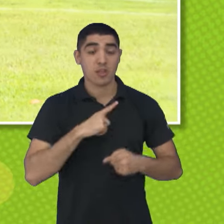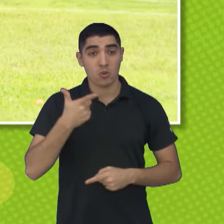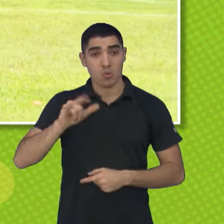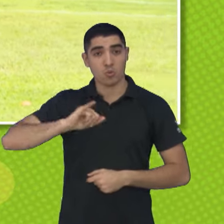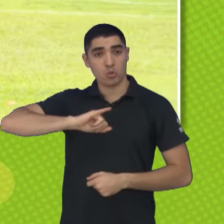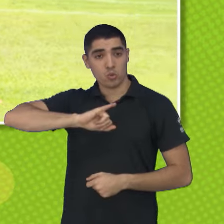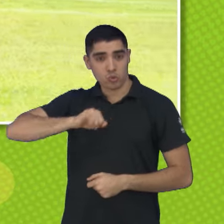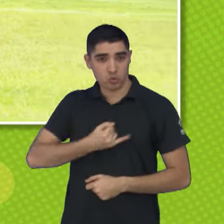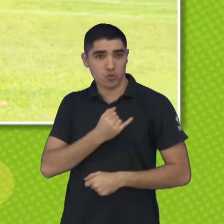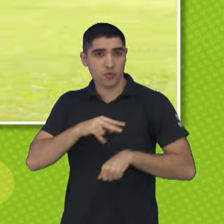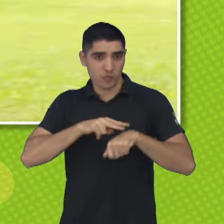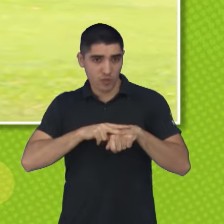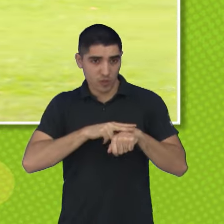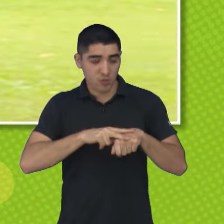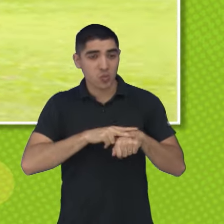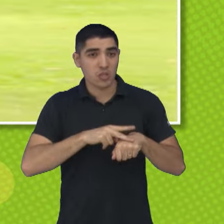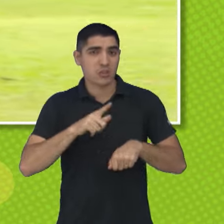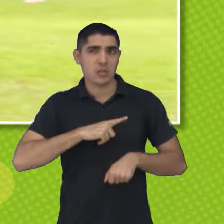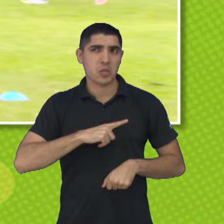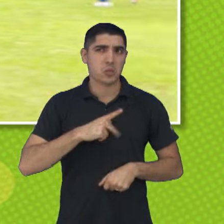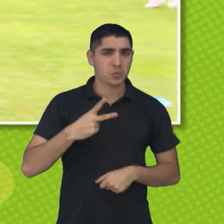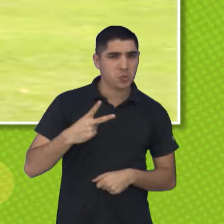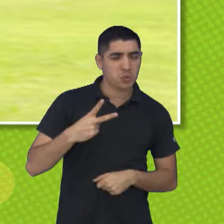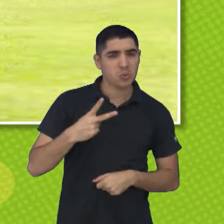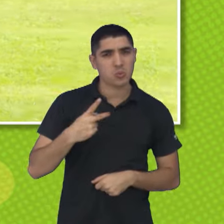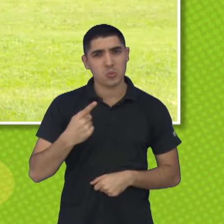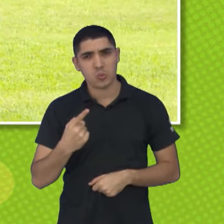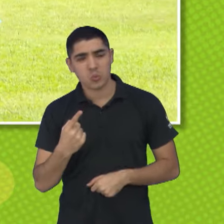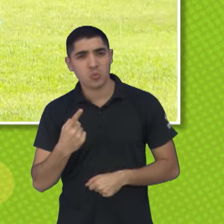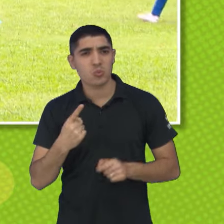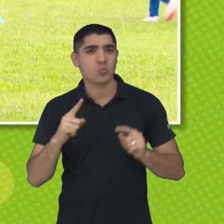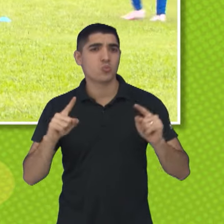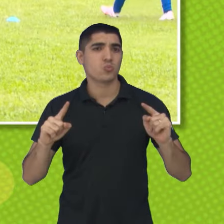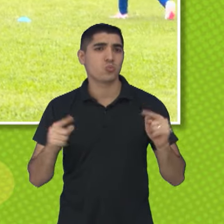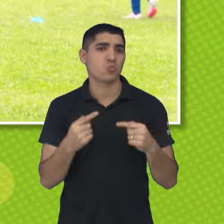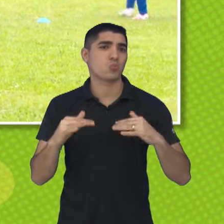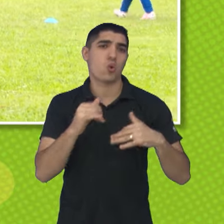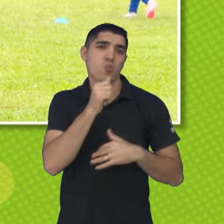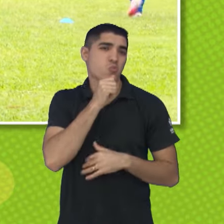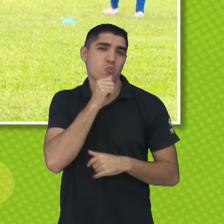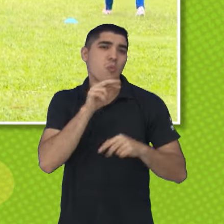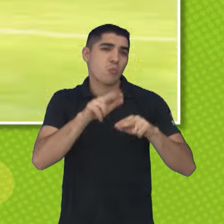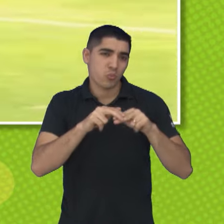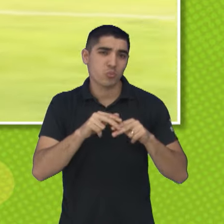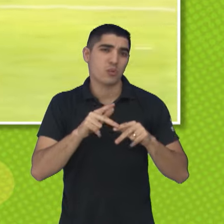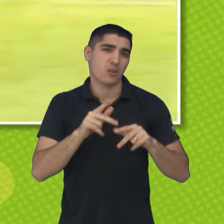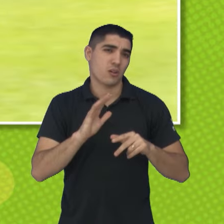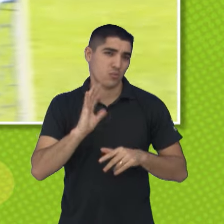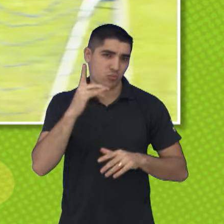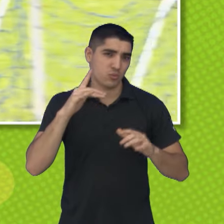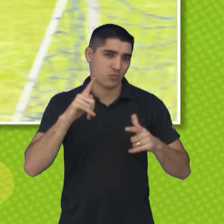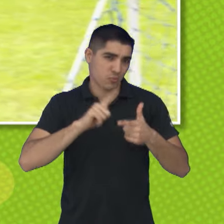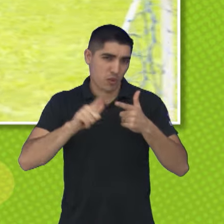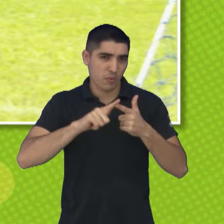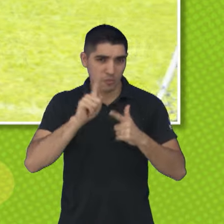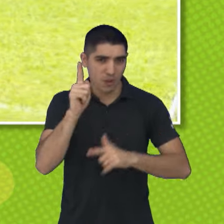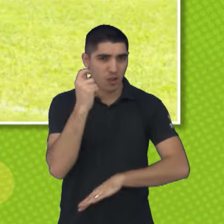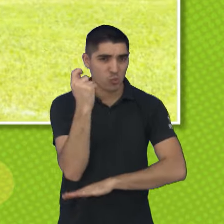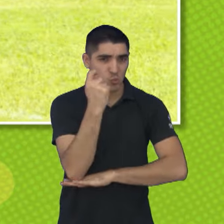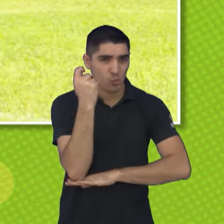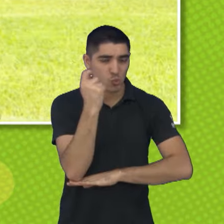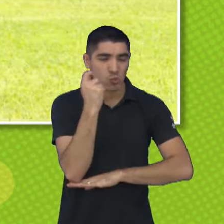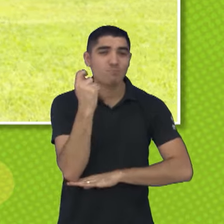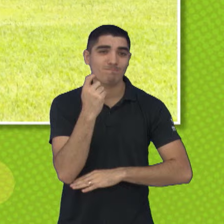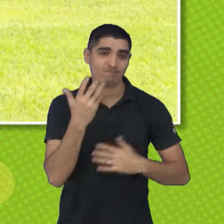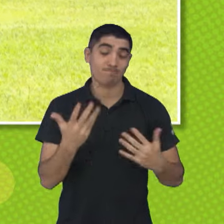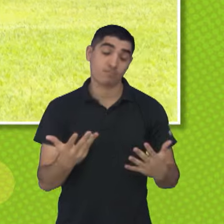Juventude está com duas ou uma rodada de defasagem aí, muito por causa dos problemas que o Rio Grande do Sul